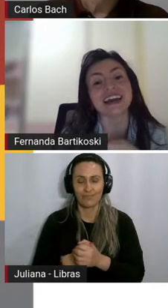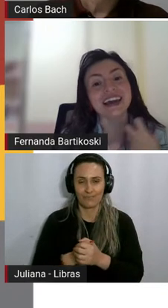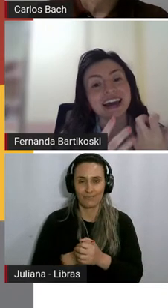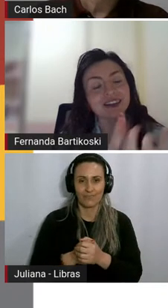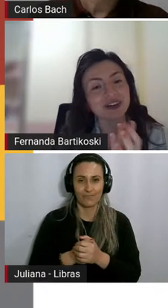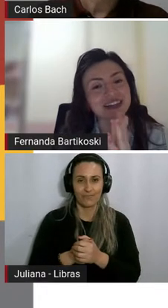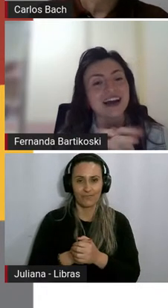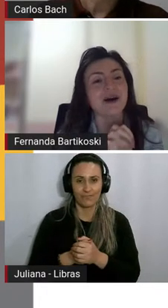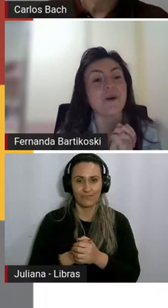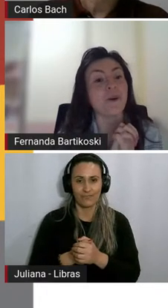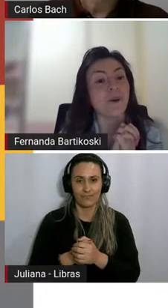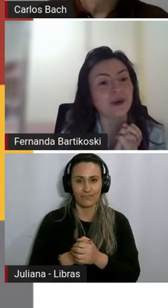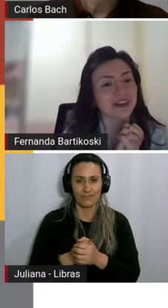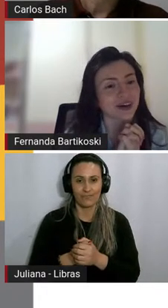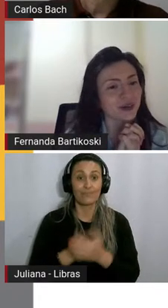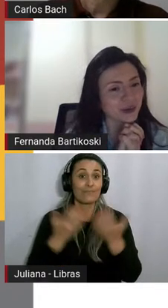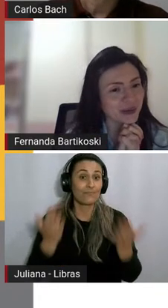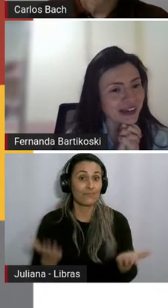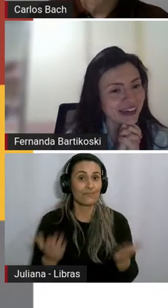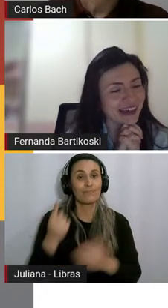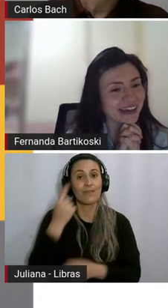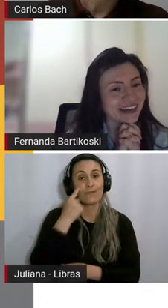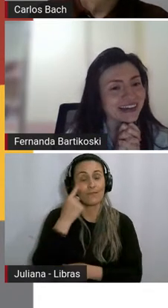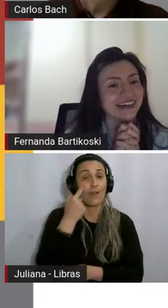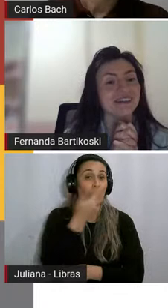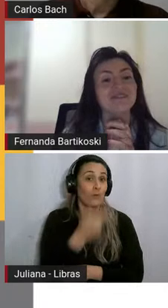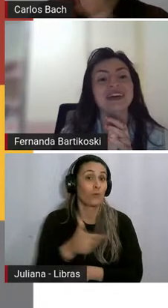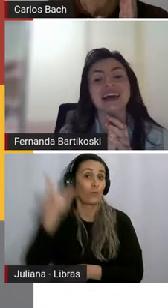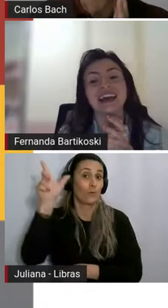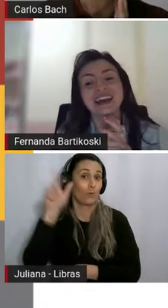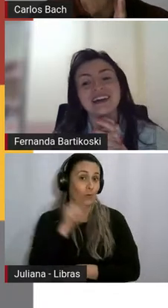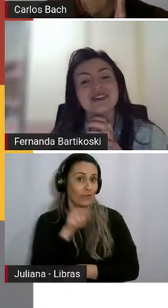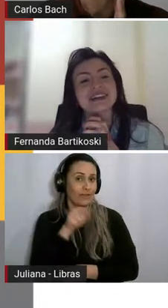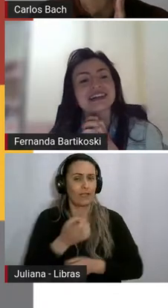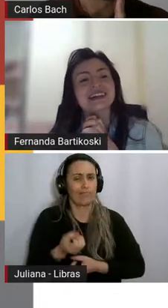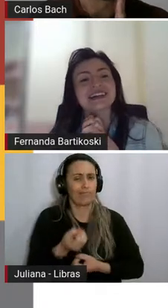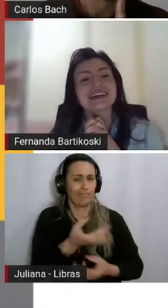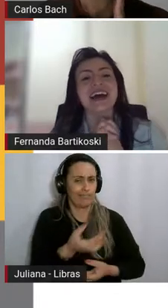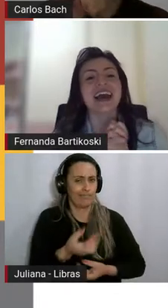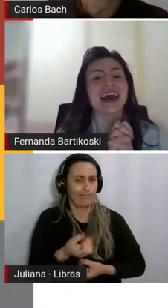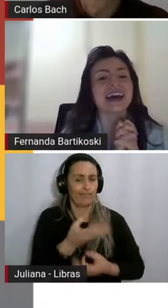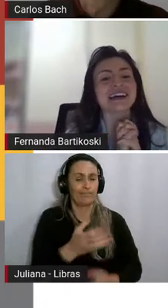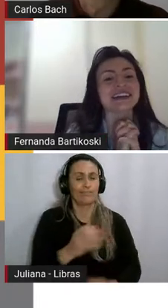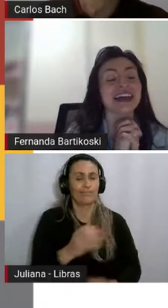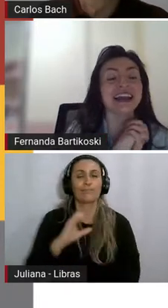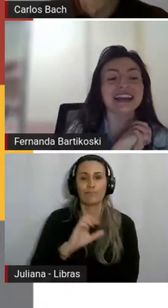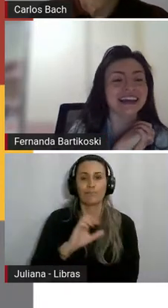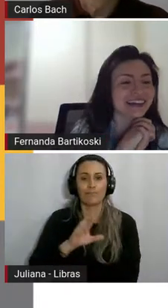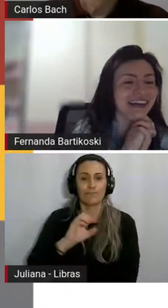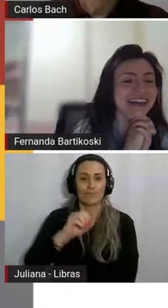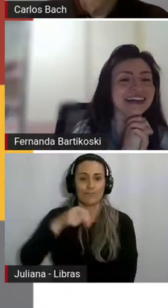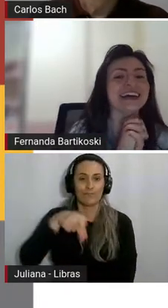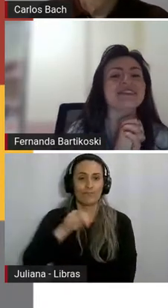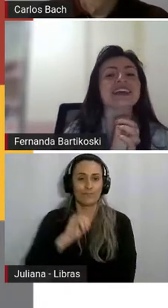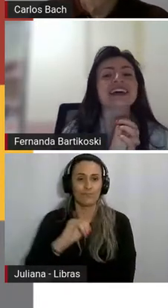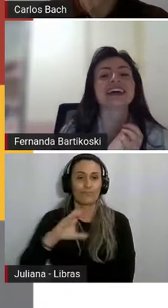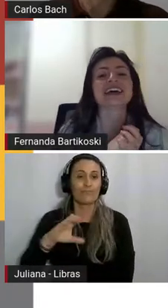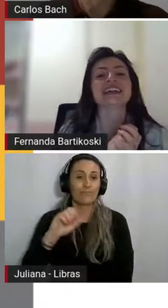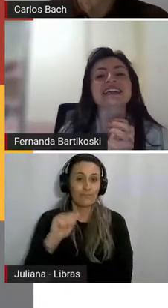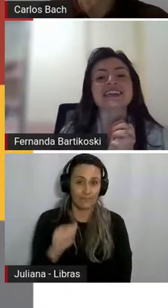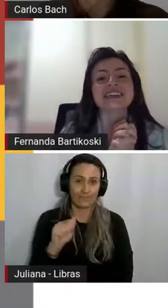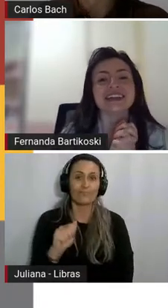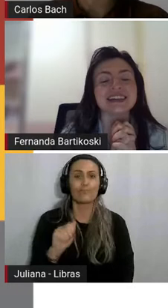E a nossa outra crônica também... Que todo mundo deve conhecer. É. Que é linda, né?